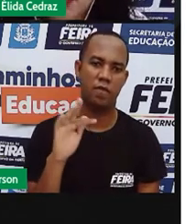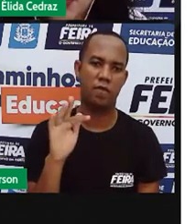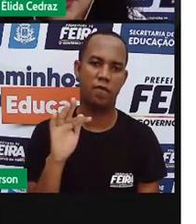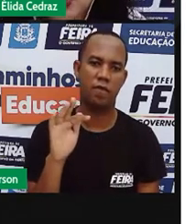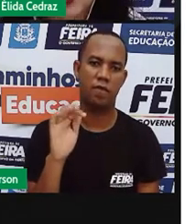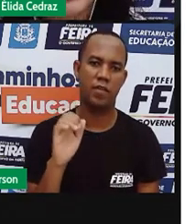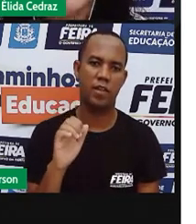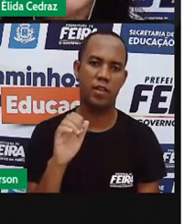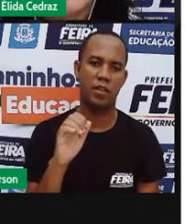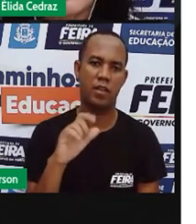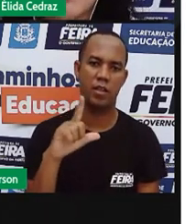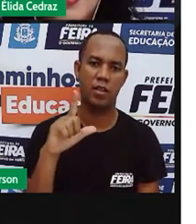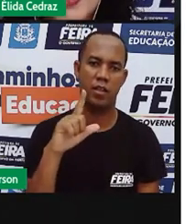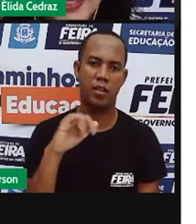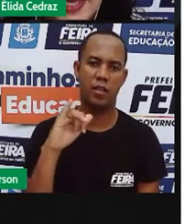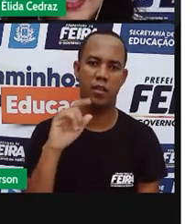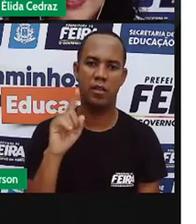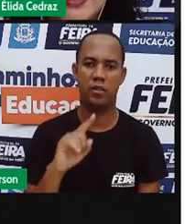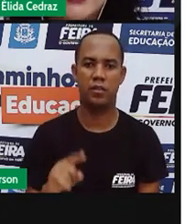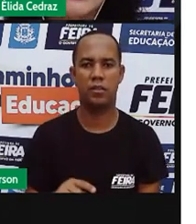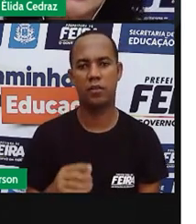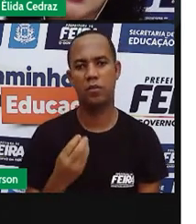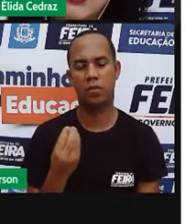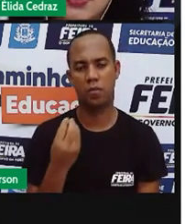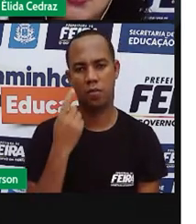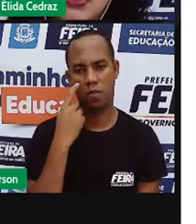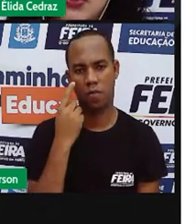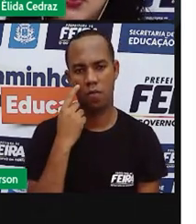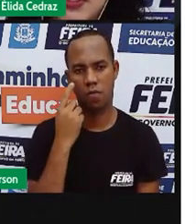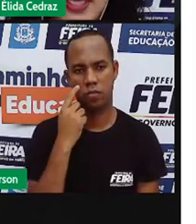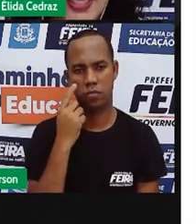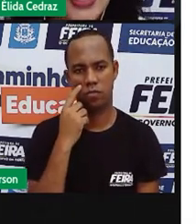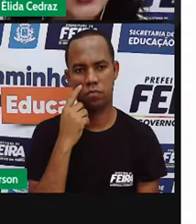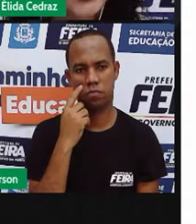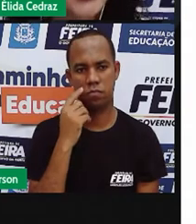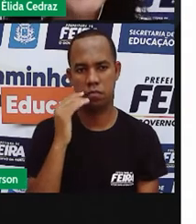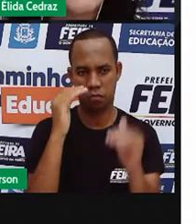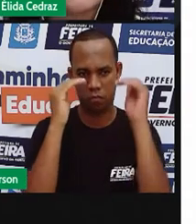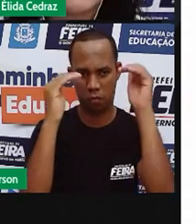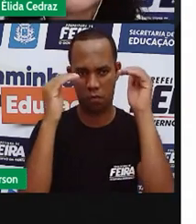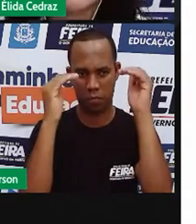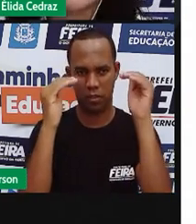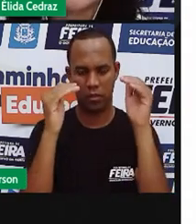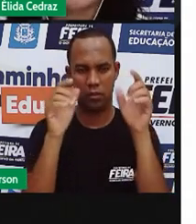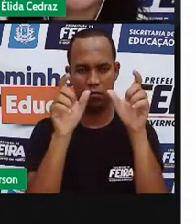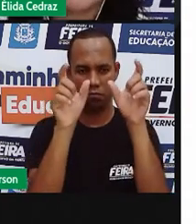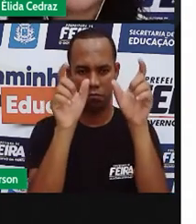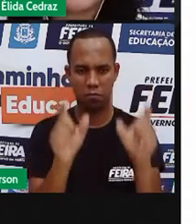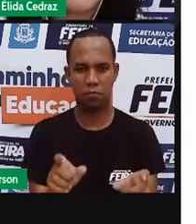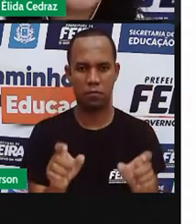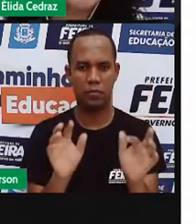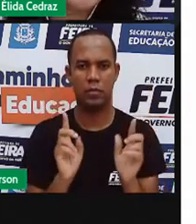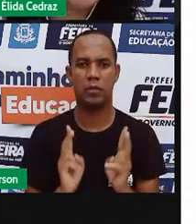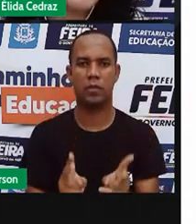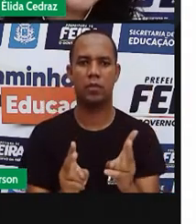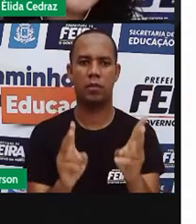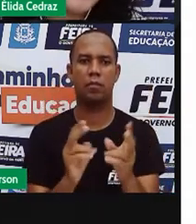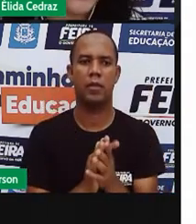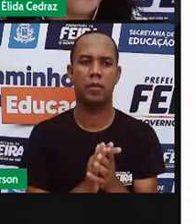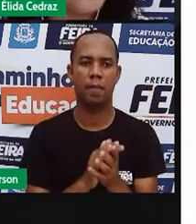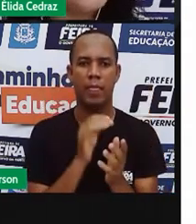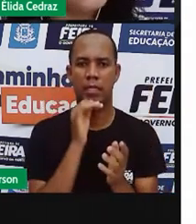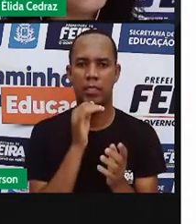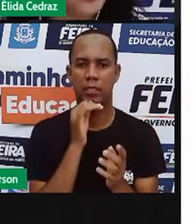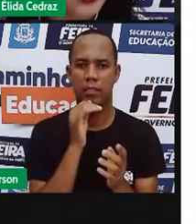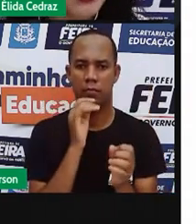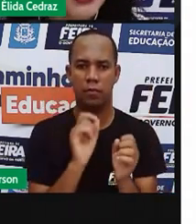imperfeito. Então, é essa regrinha que nós temos que usar todas as vezes que nós formos fazer